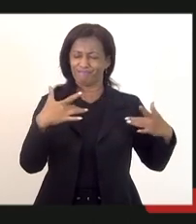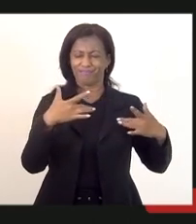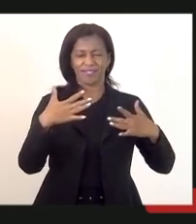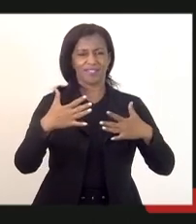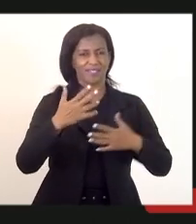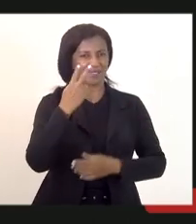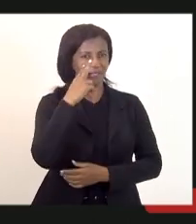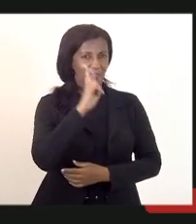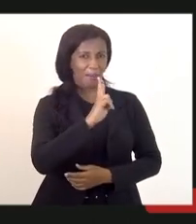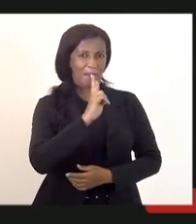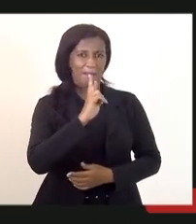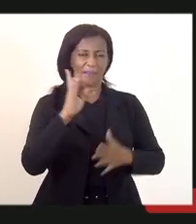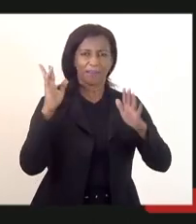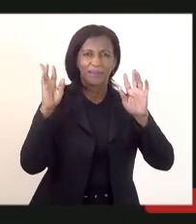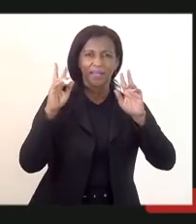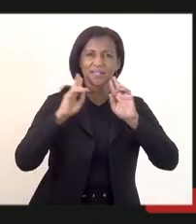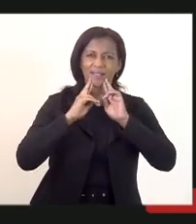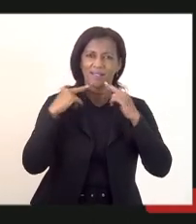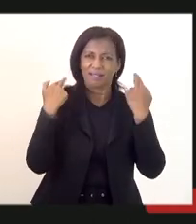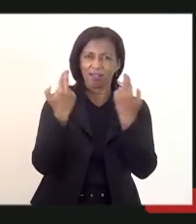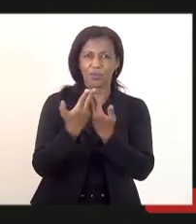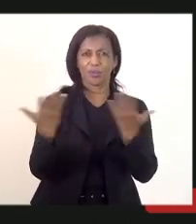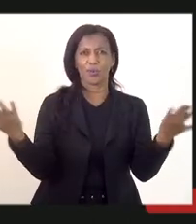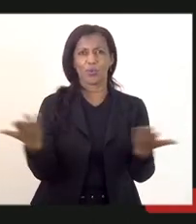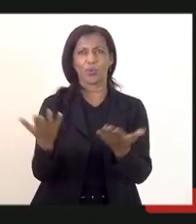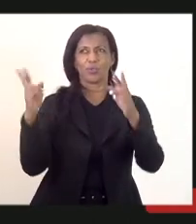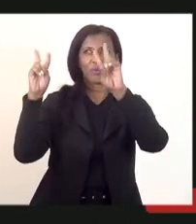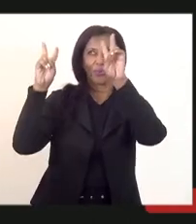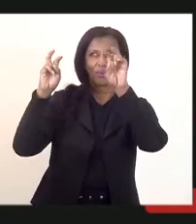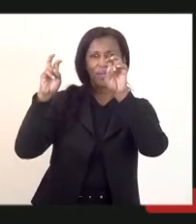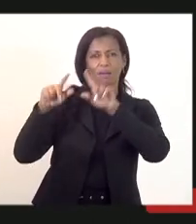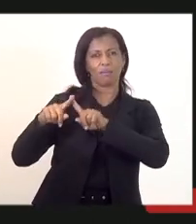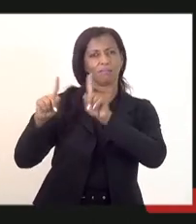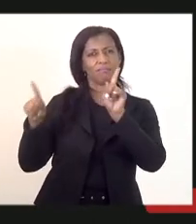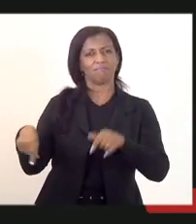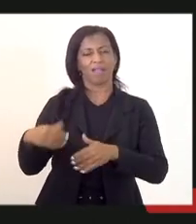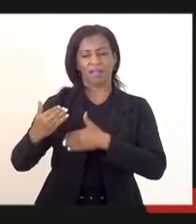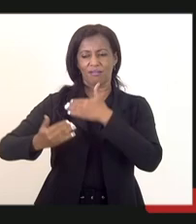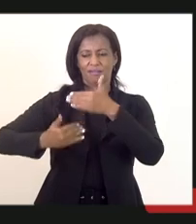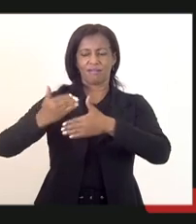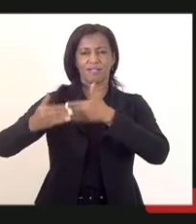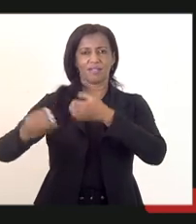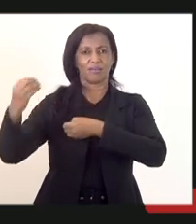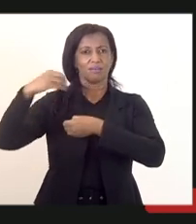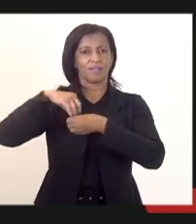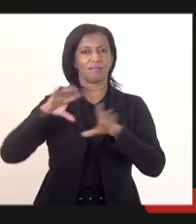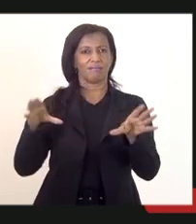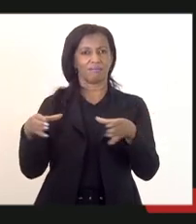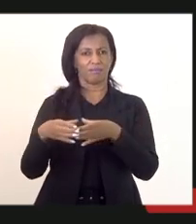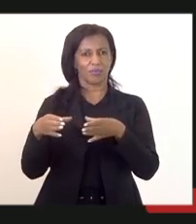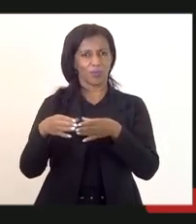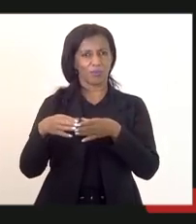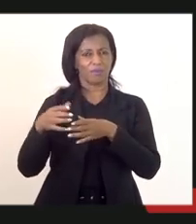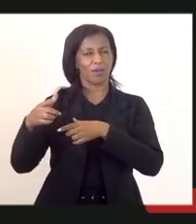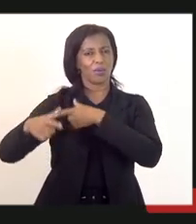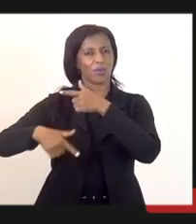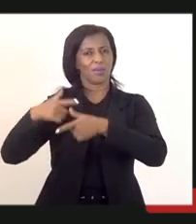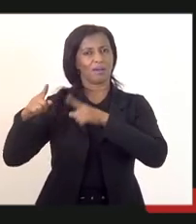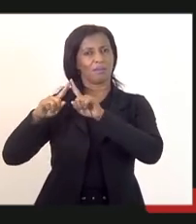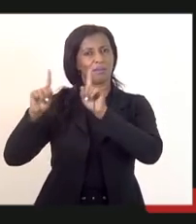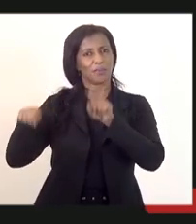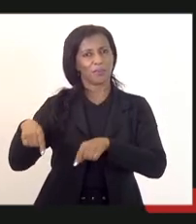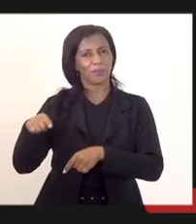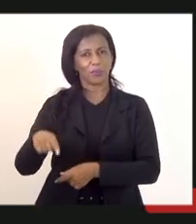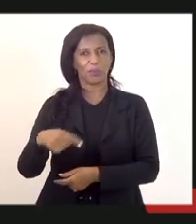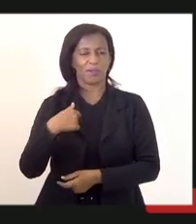ver essa audiência pública e o tema concurso público avançando ainda mais dentro da comissão de servidores públicos que eu